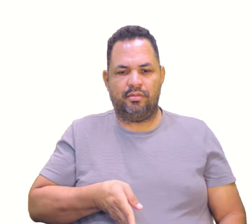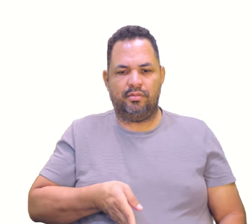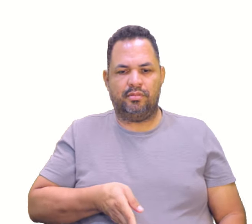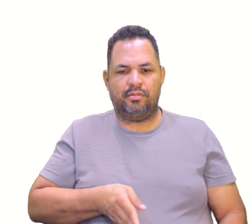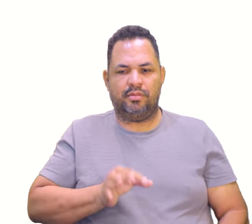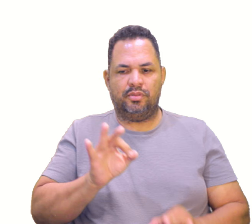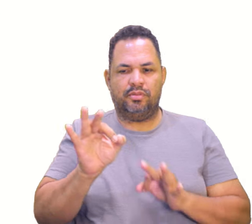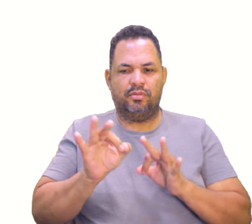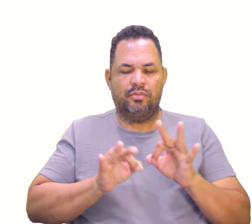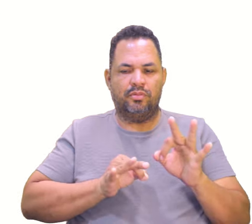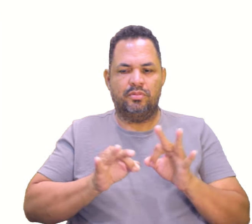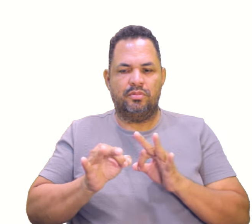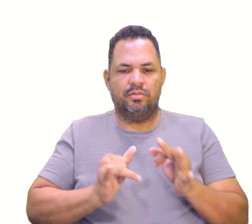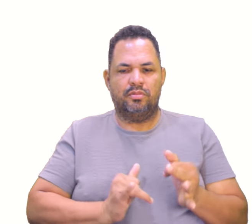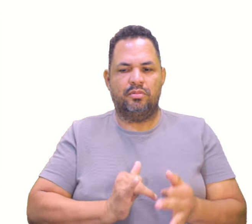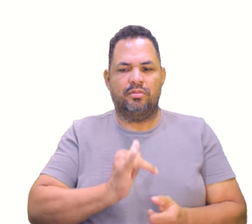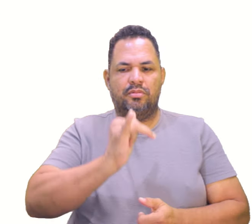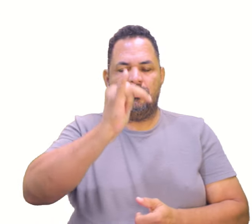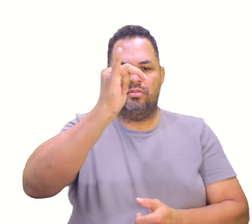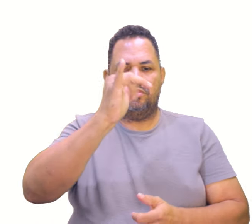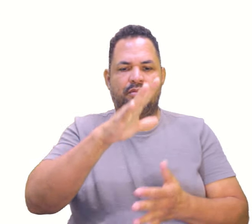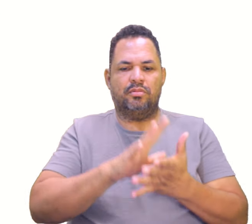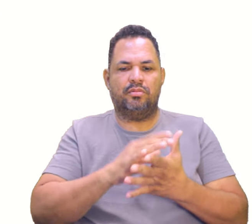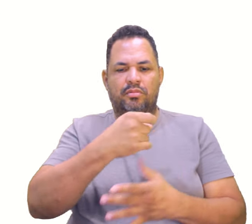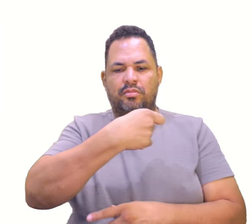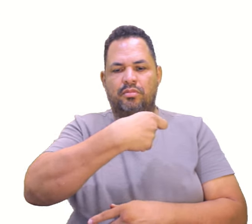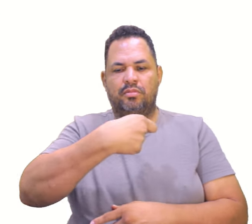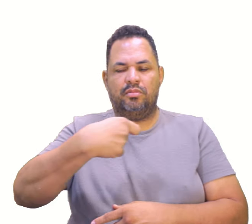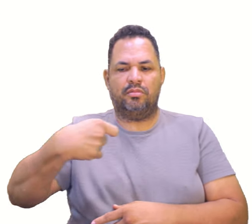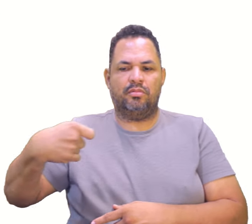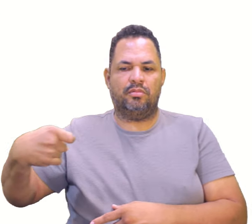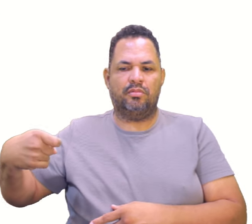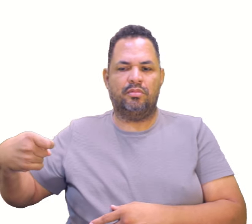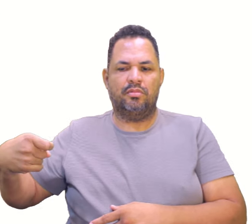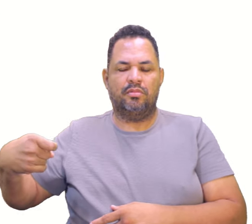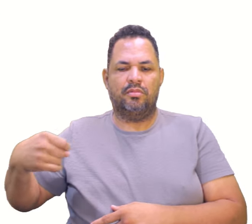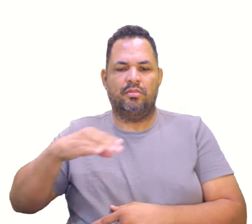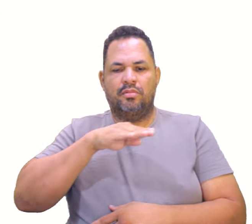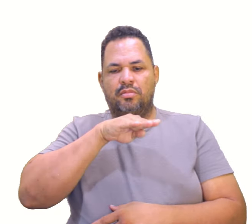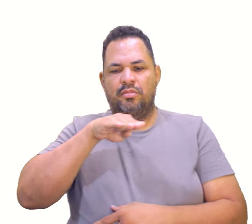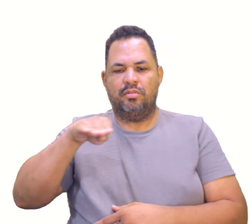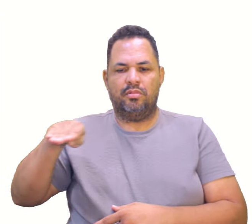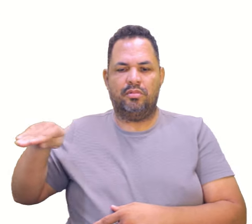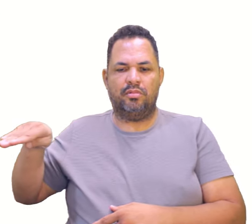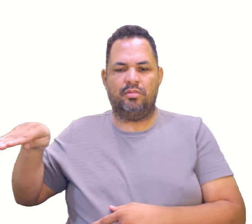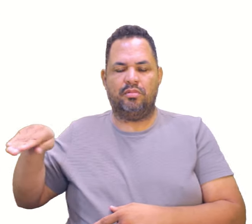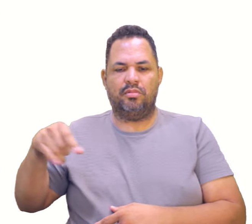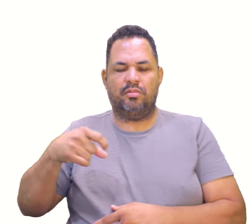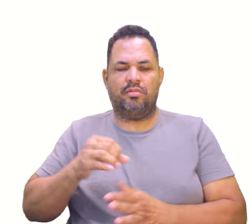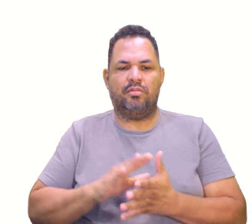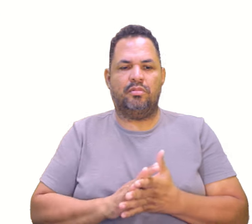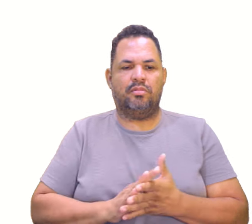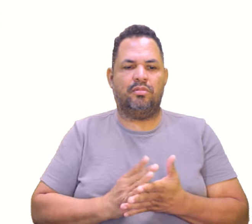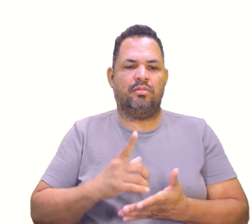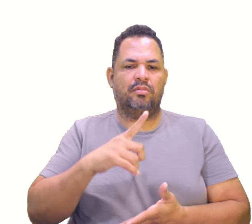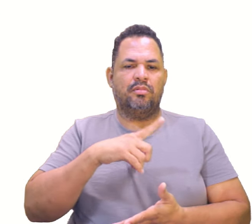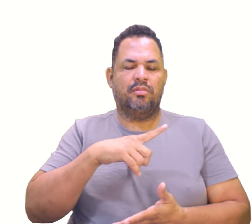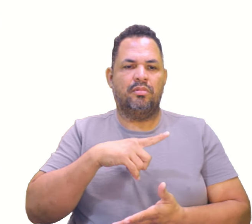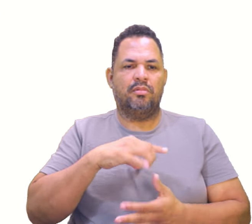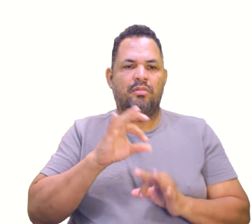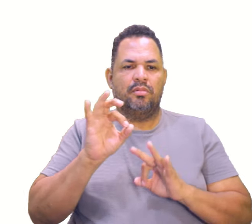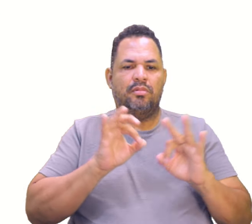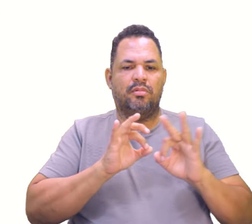das ordenadas, o eixo Y. E a das abcissas é o eixo horizontal, o eixo X. E aí a gente vai ter uma